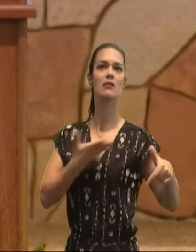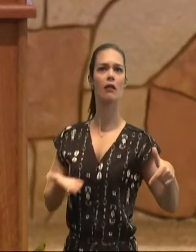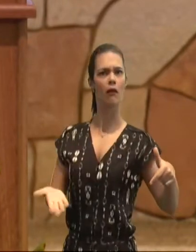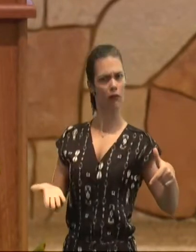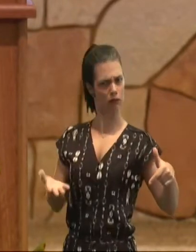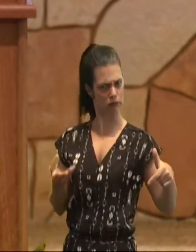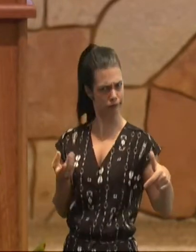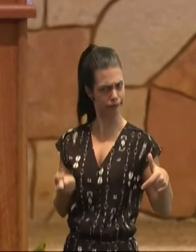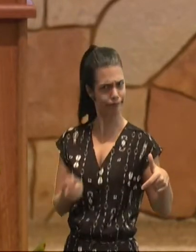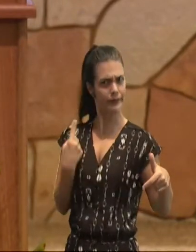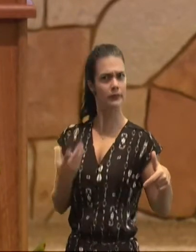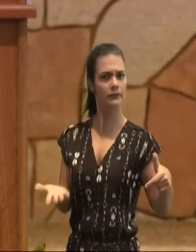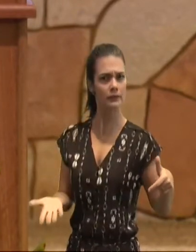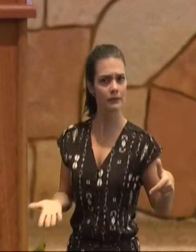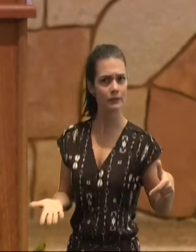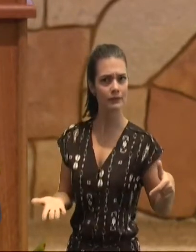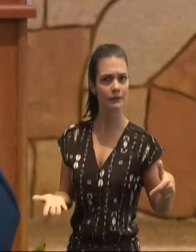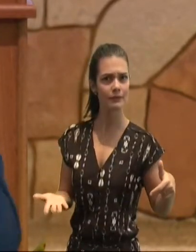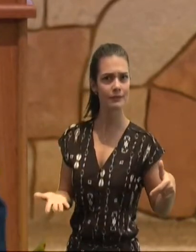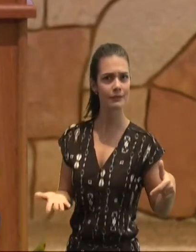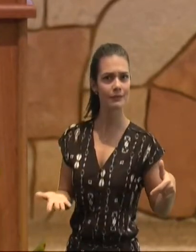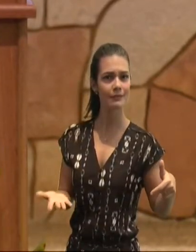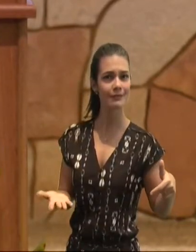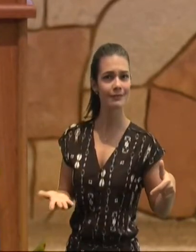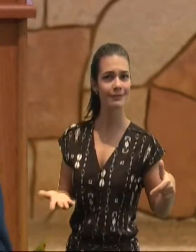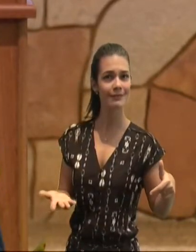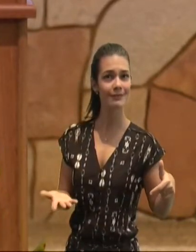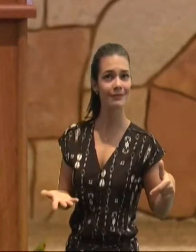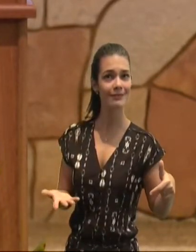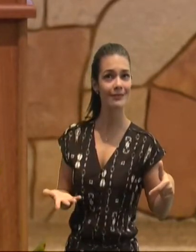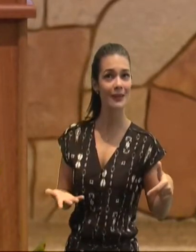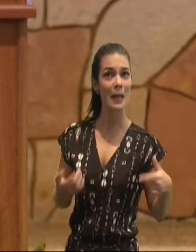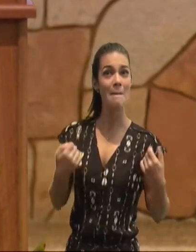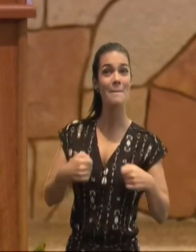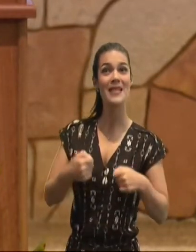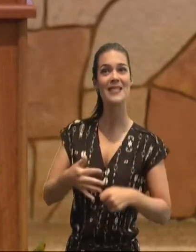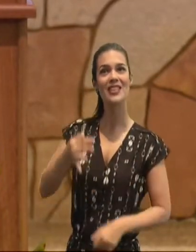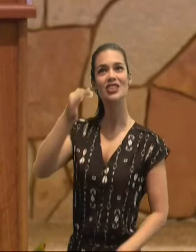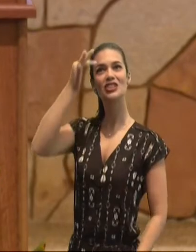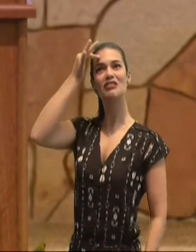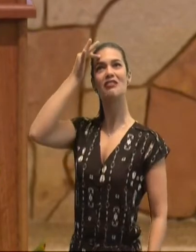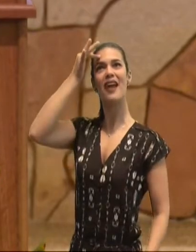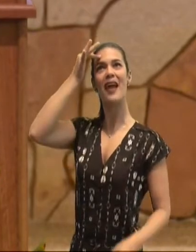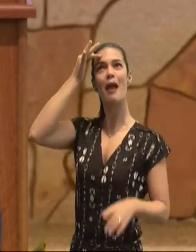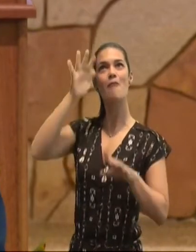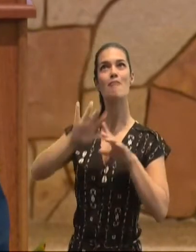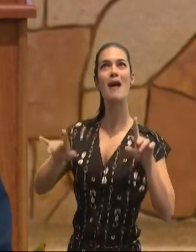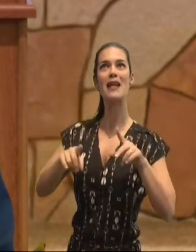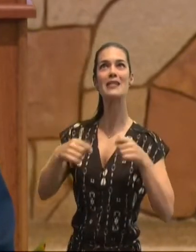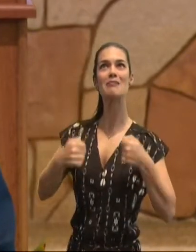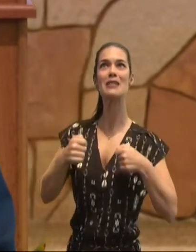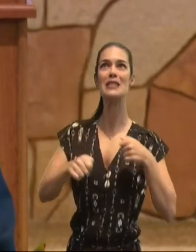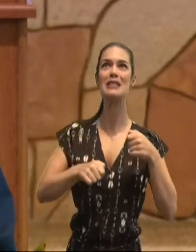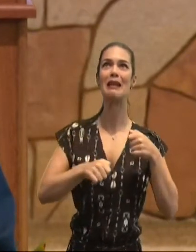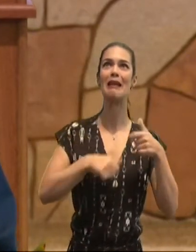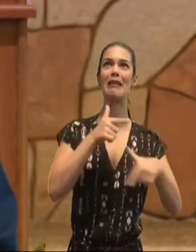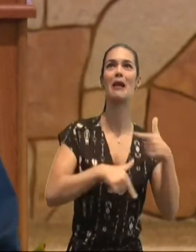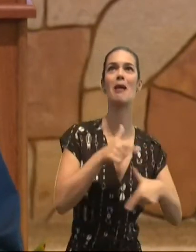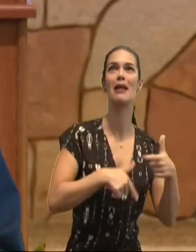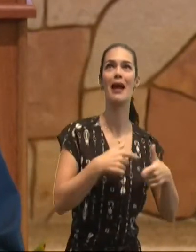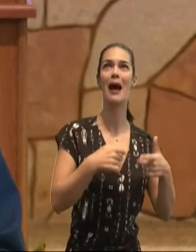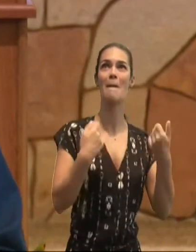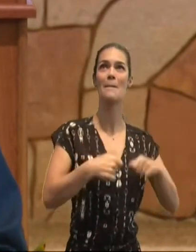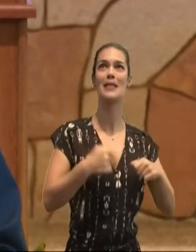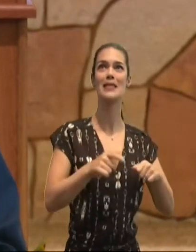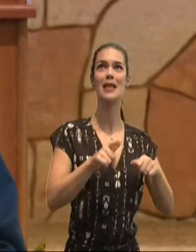e elas estão, atrelando, a fé em Jesus, a algo tangível, até mesmo, as vezes, um copo de água, que é colocada,